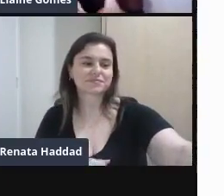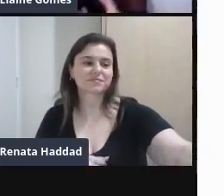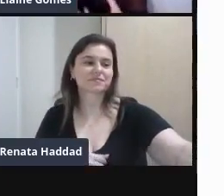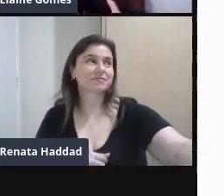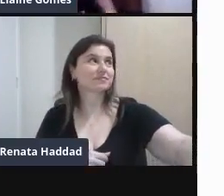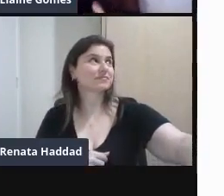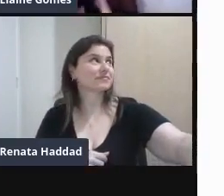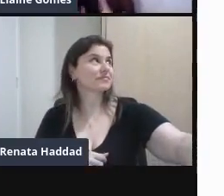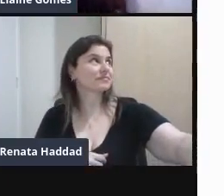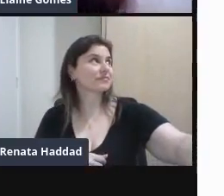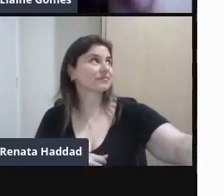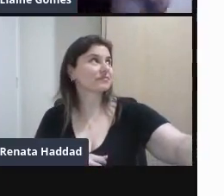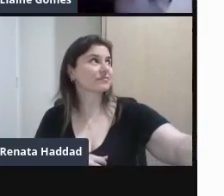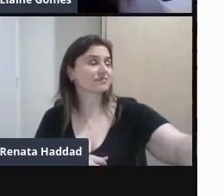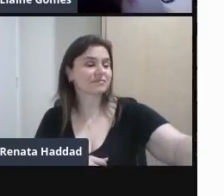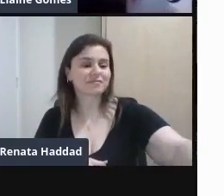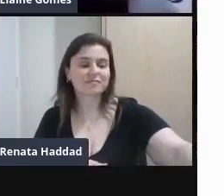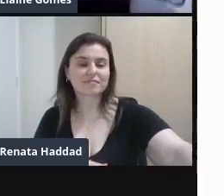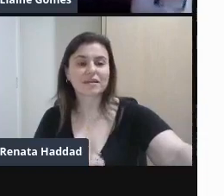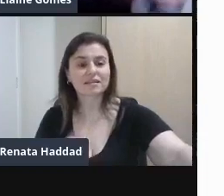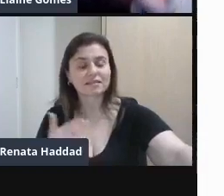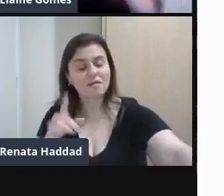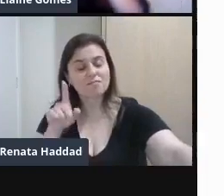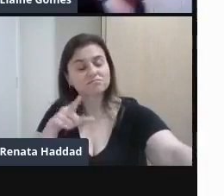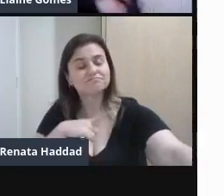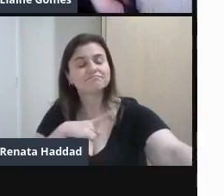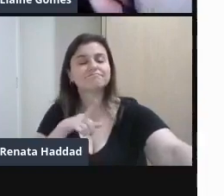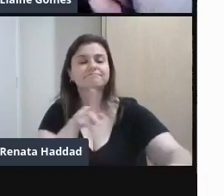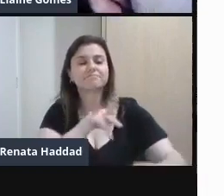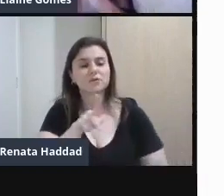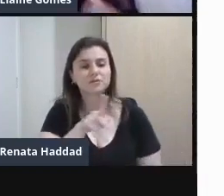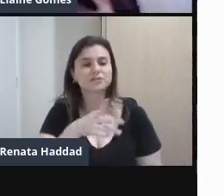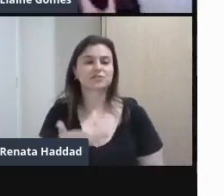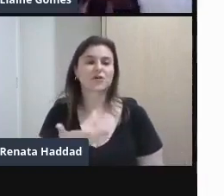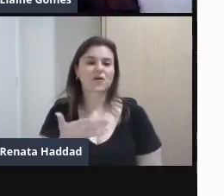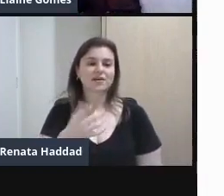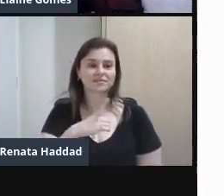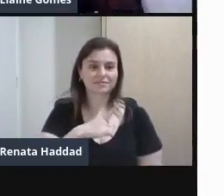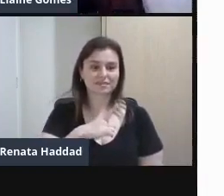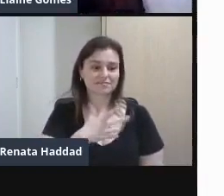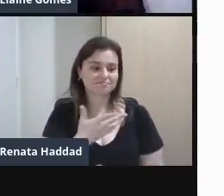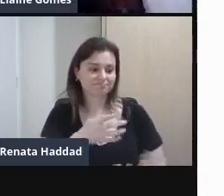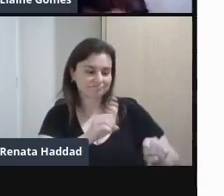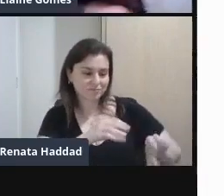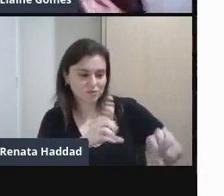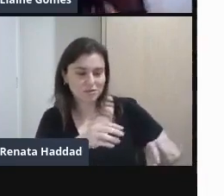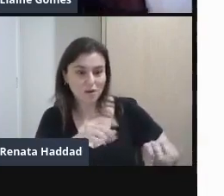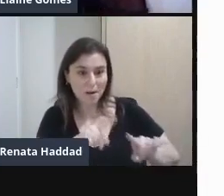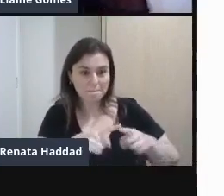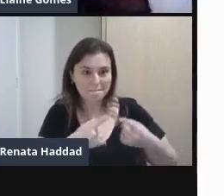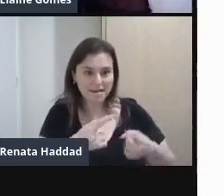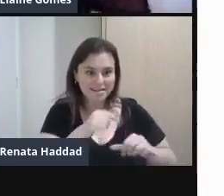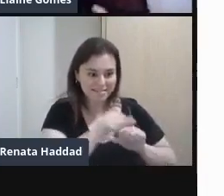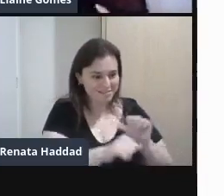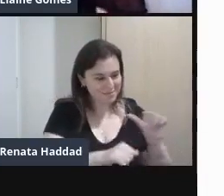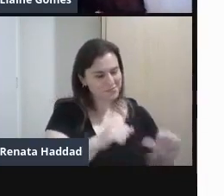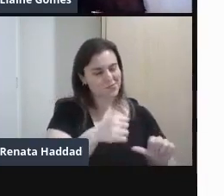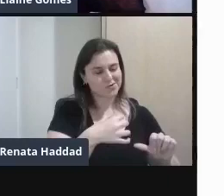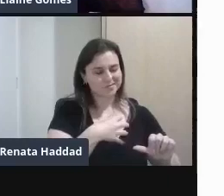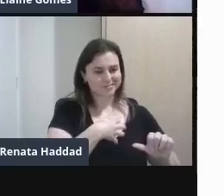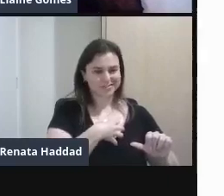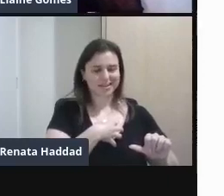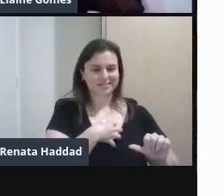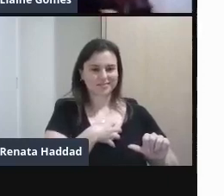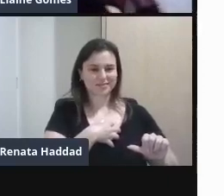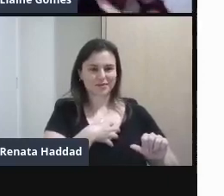Então educadores Artistas São professores Educadores Mas que trazem Pro meio da arte Que mudam a sua aula Pro meio